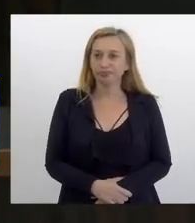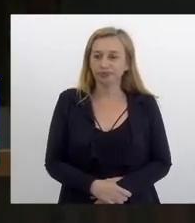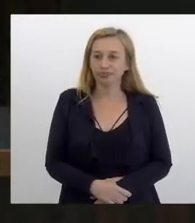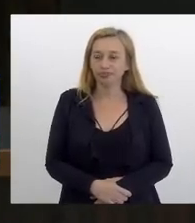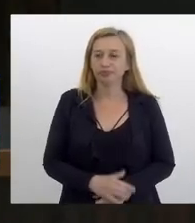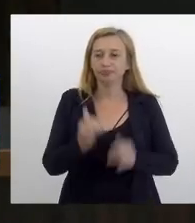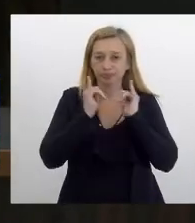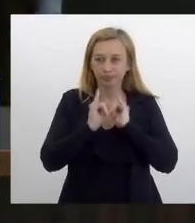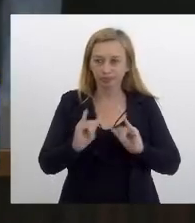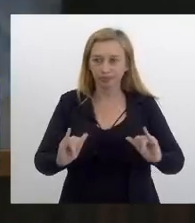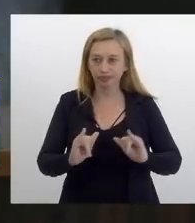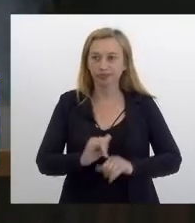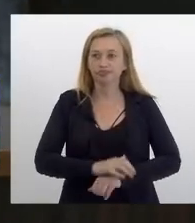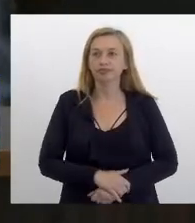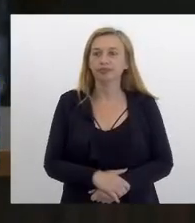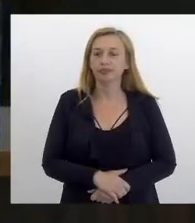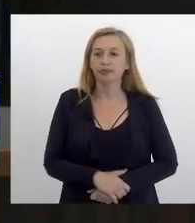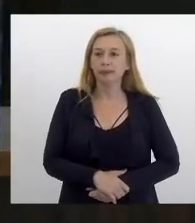Anuncio.